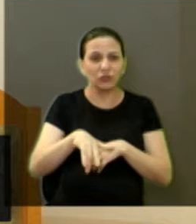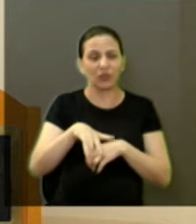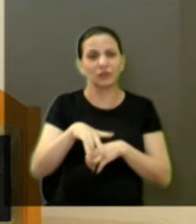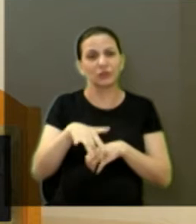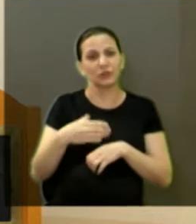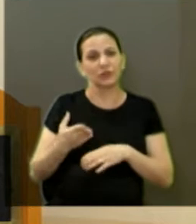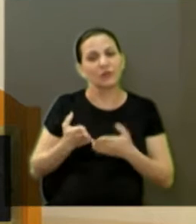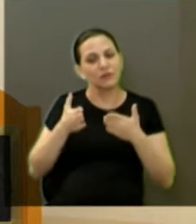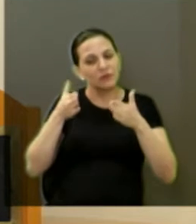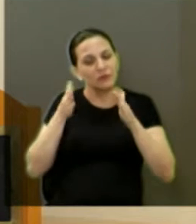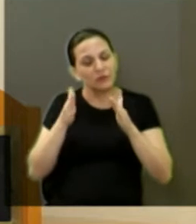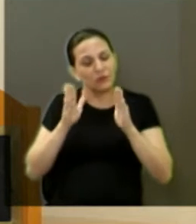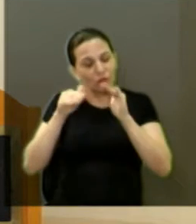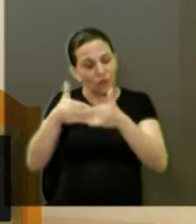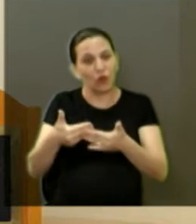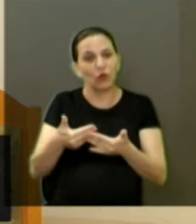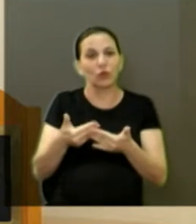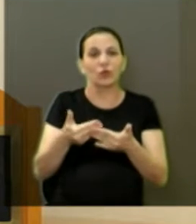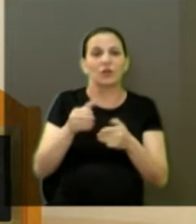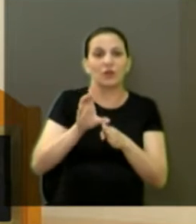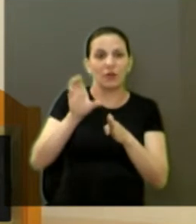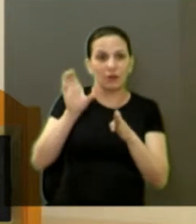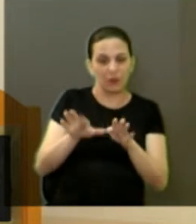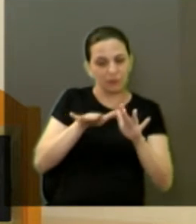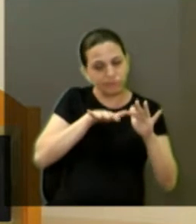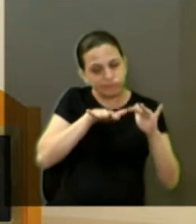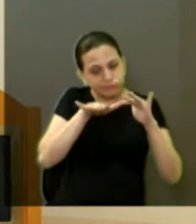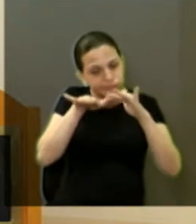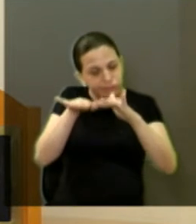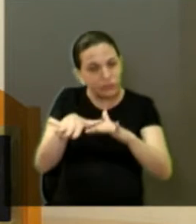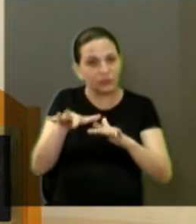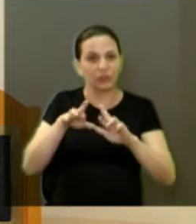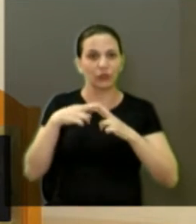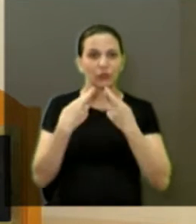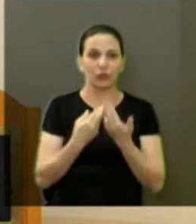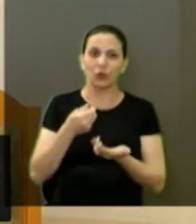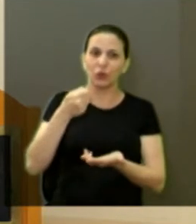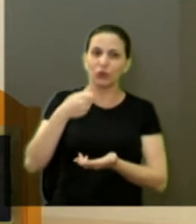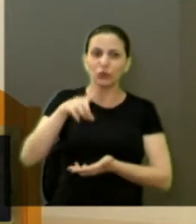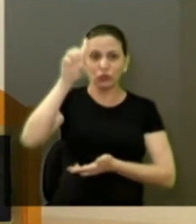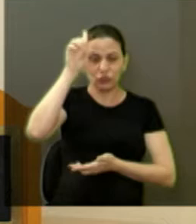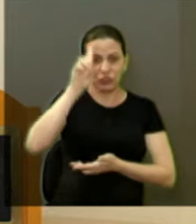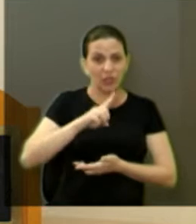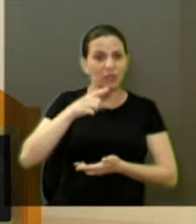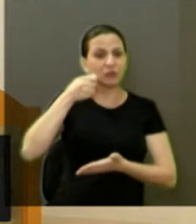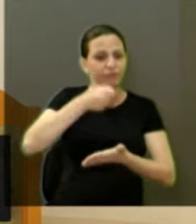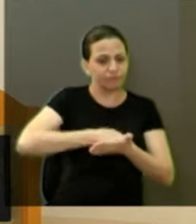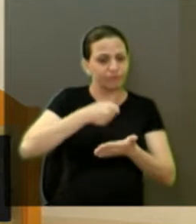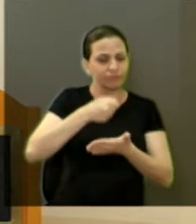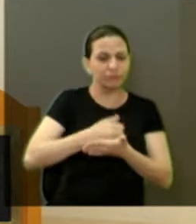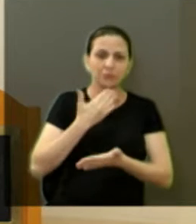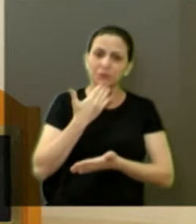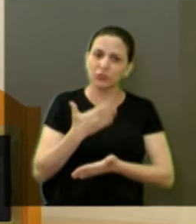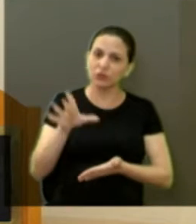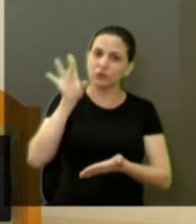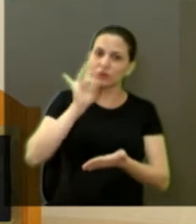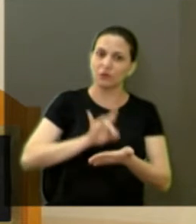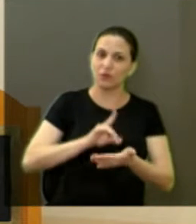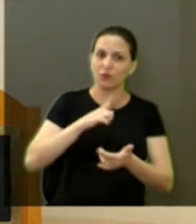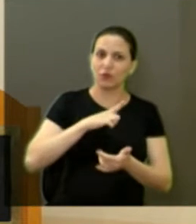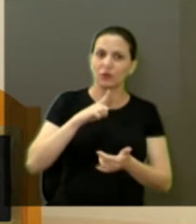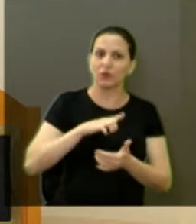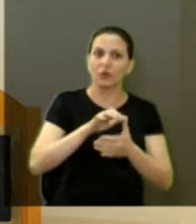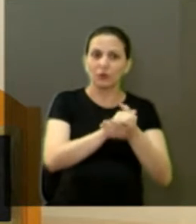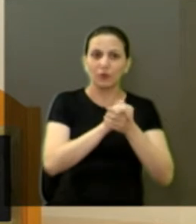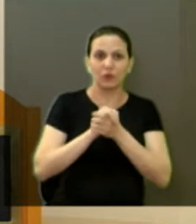Câmara Municipal, que aqui é a casa do povo, eles têm mais a que vir mesmo em reivindicar seus direitos, né? E também parabenizar